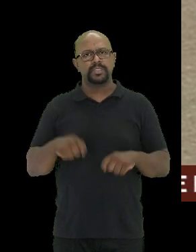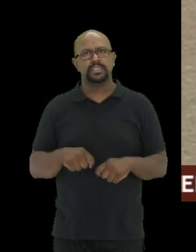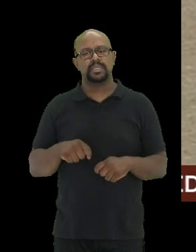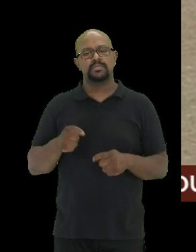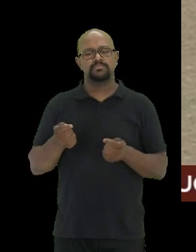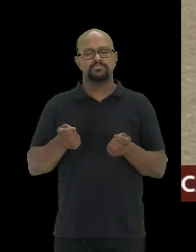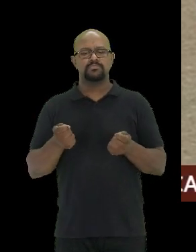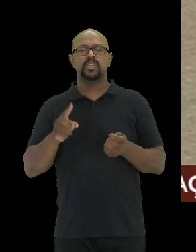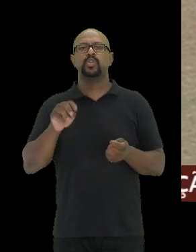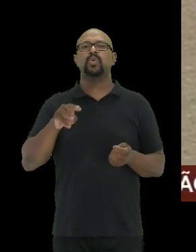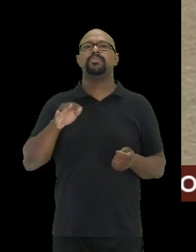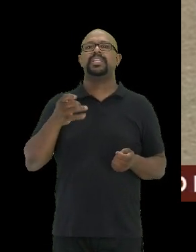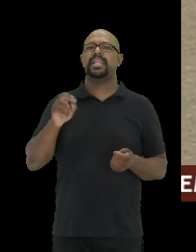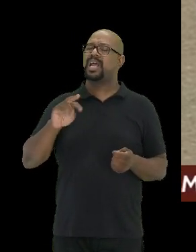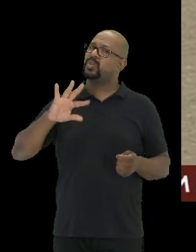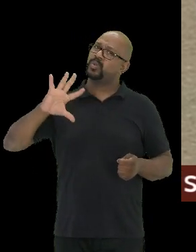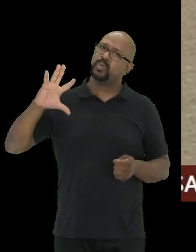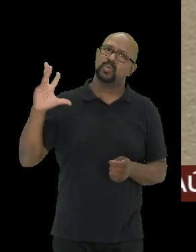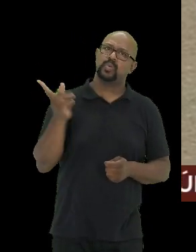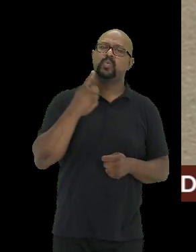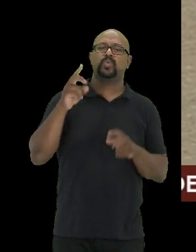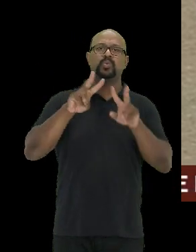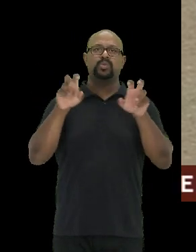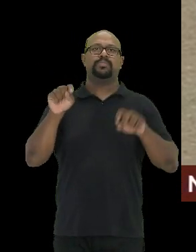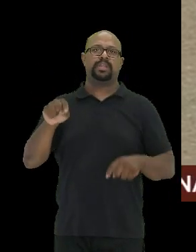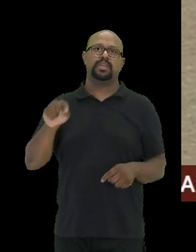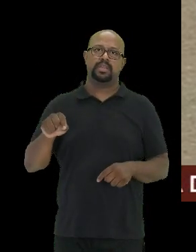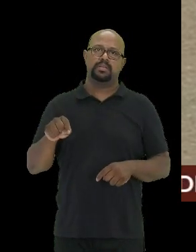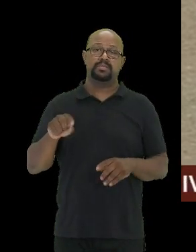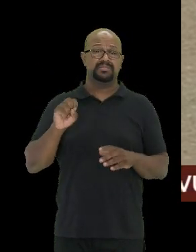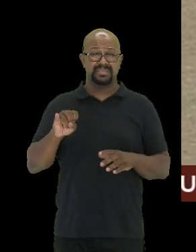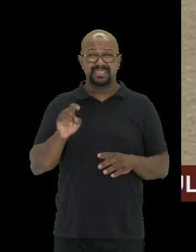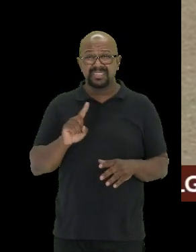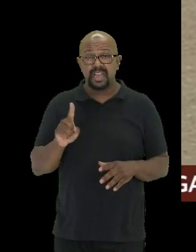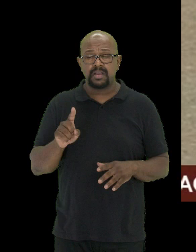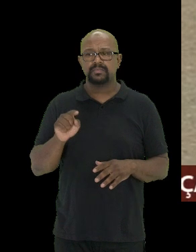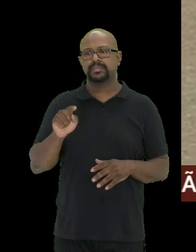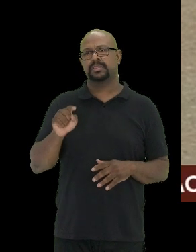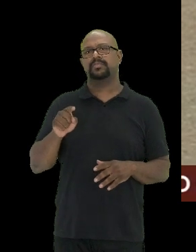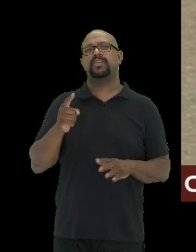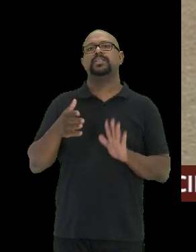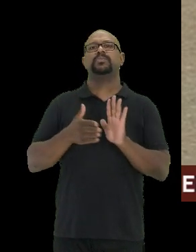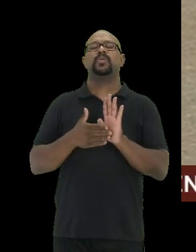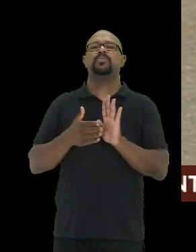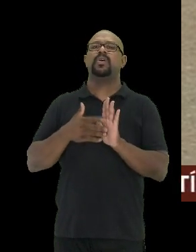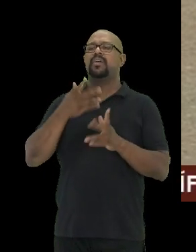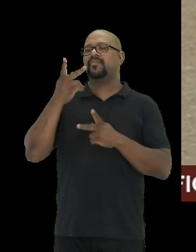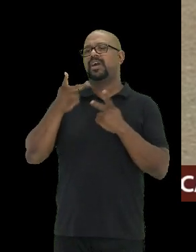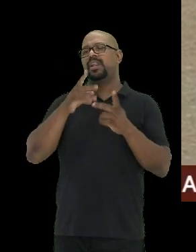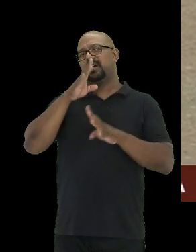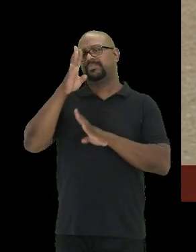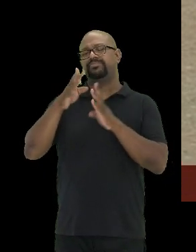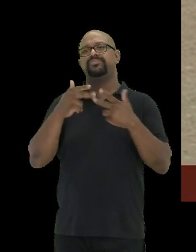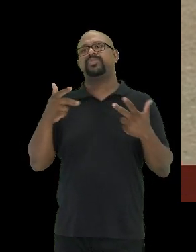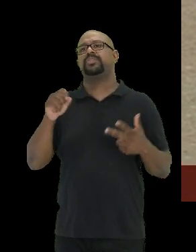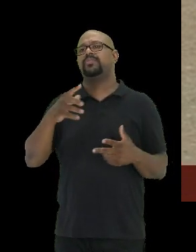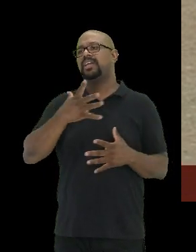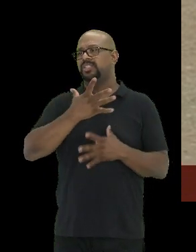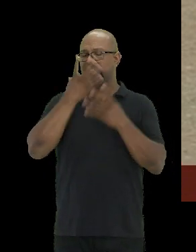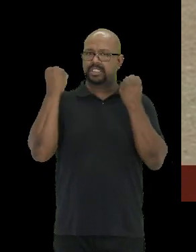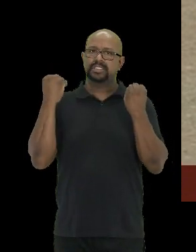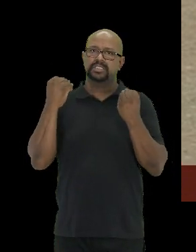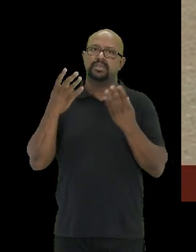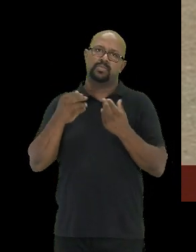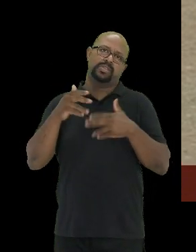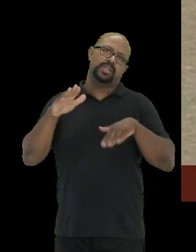dominar tudo sobre aquilo. Caso contrário, você vai se propor a falar algo, você vai esquecer